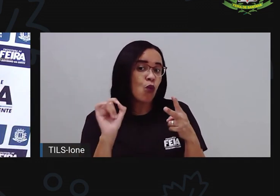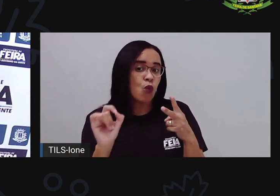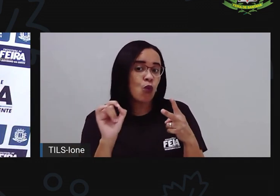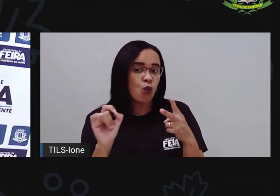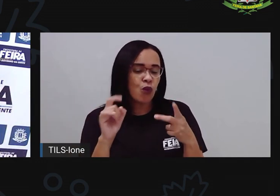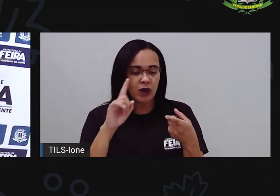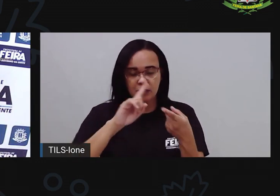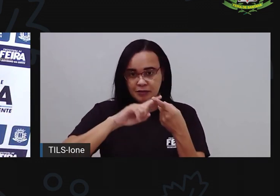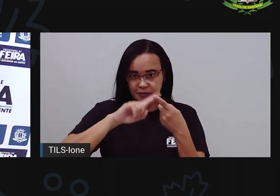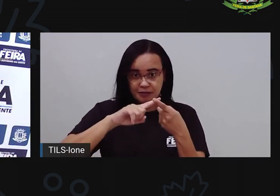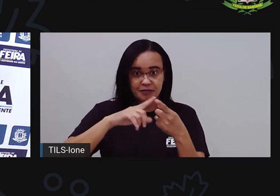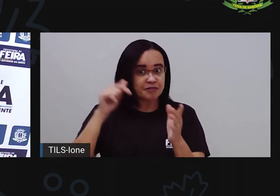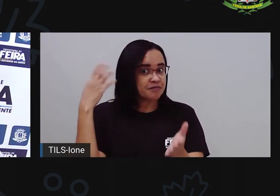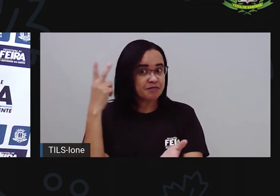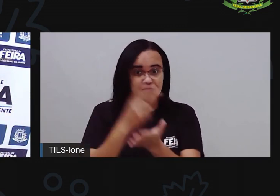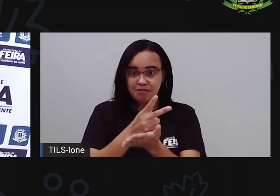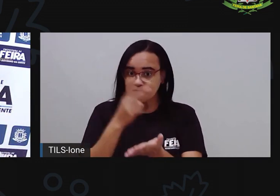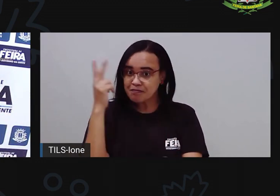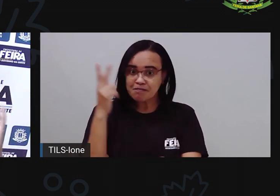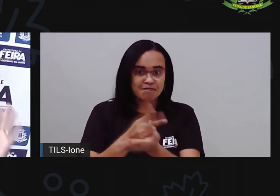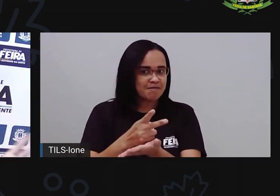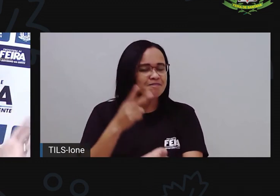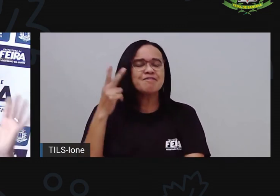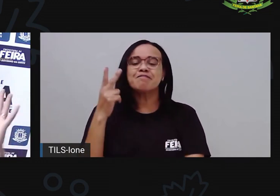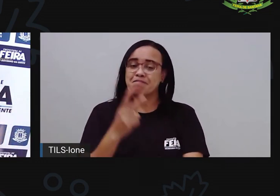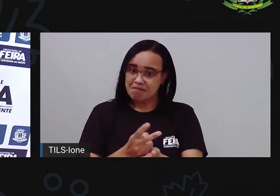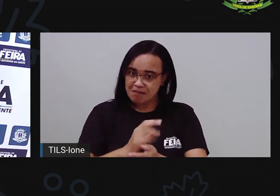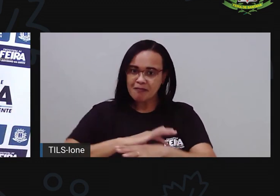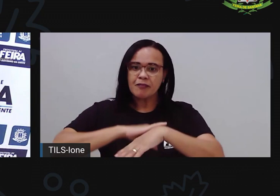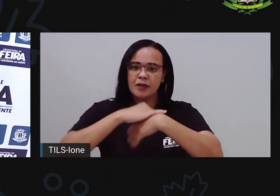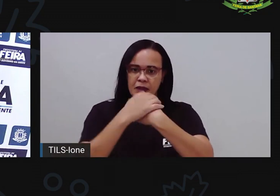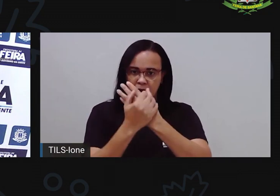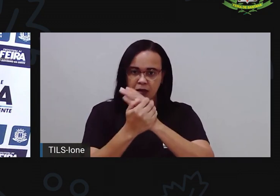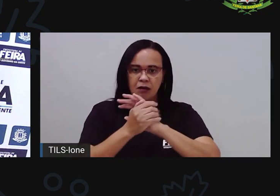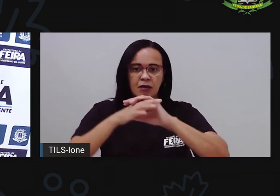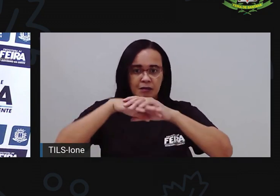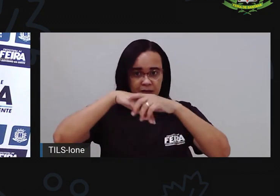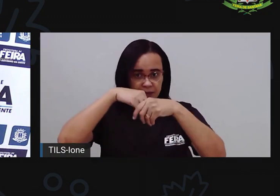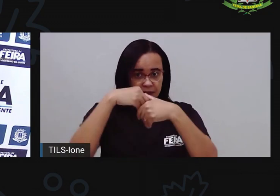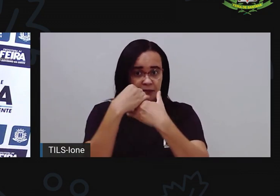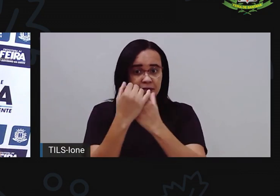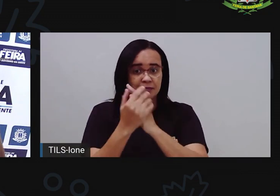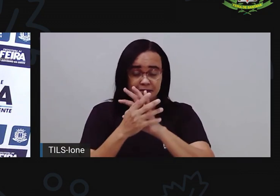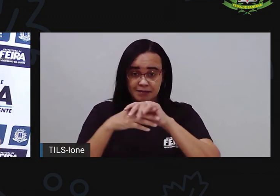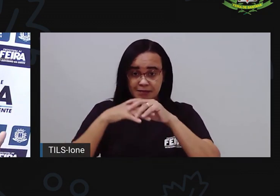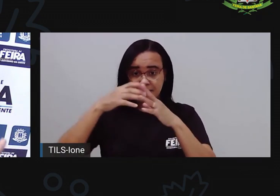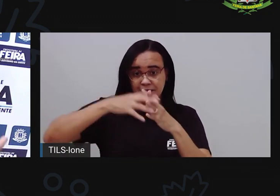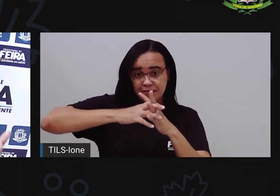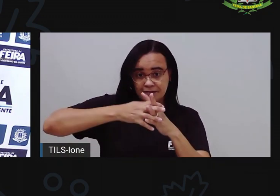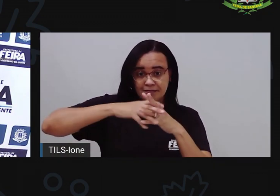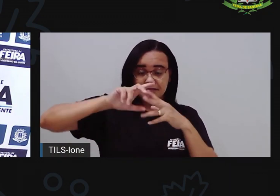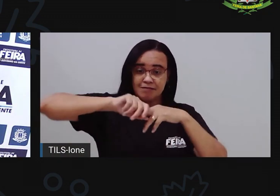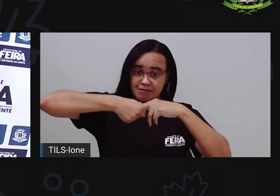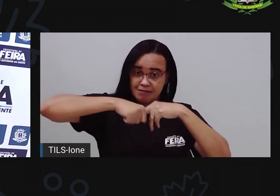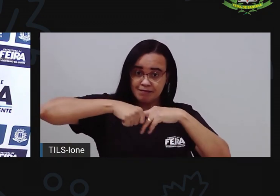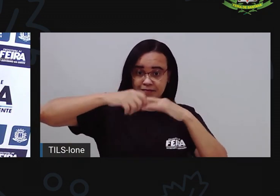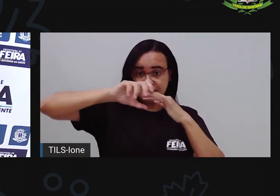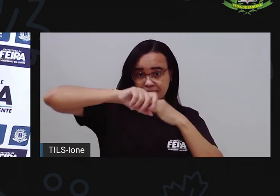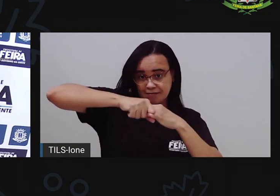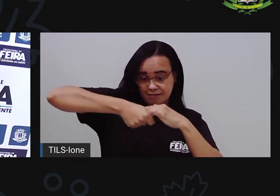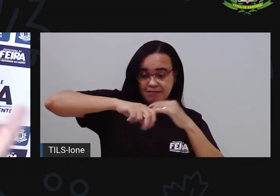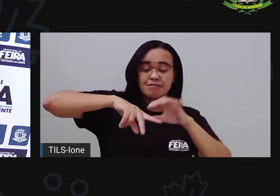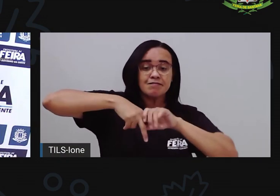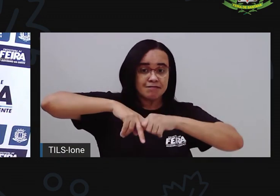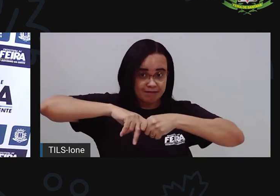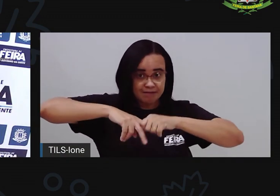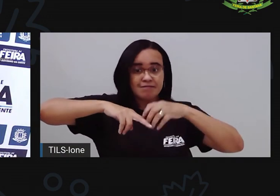lavar as mãos. Então, toda vez que você for comer, tem que lavar as mãos. E depois de comer, tem que fazer sempre